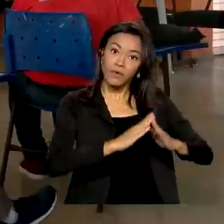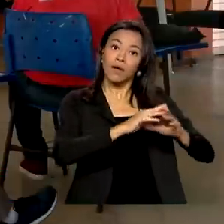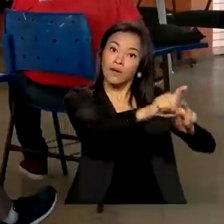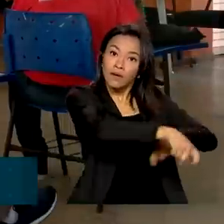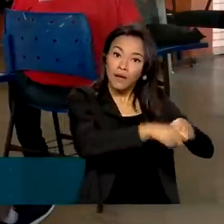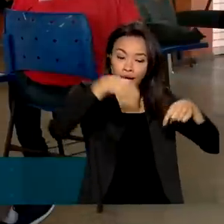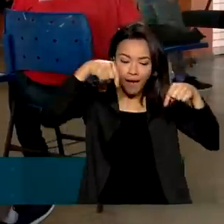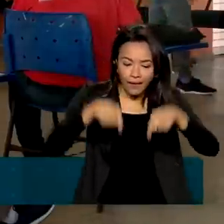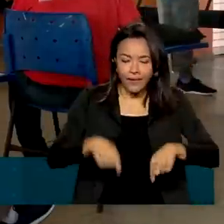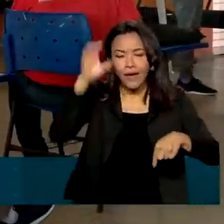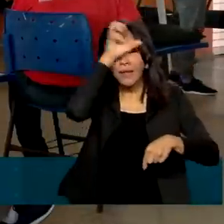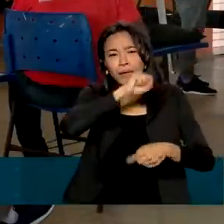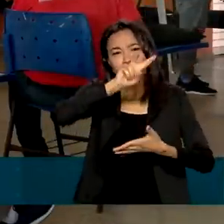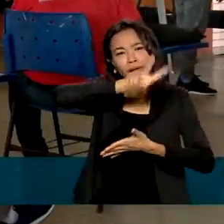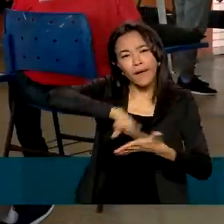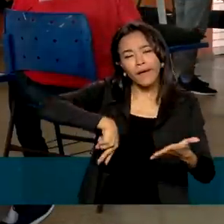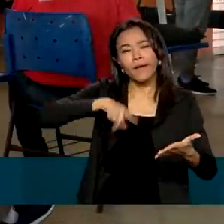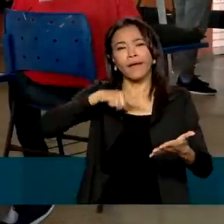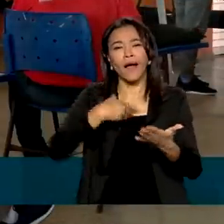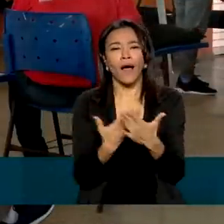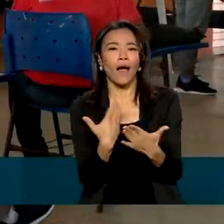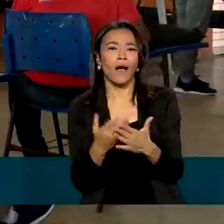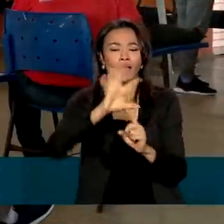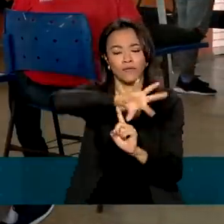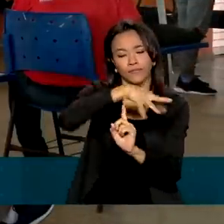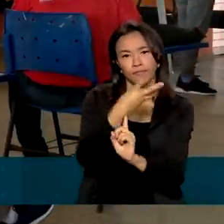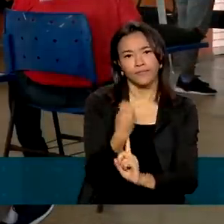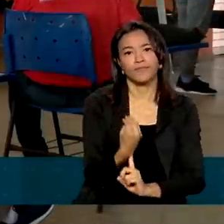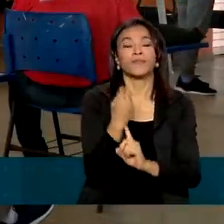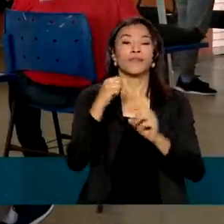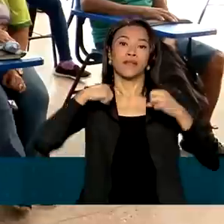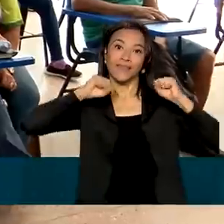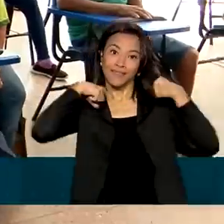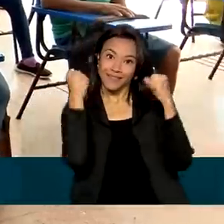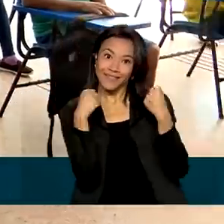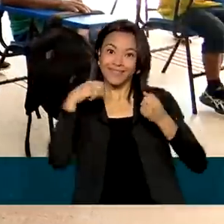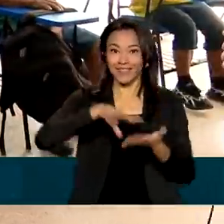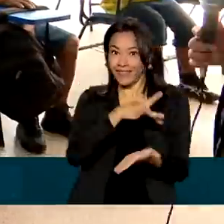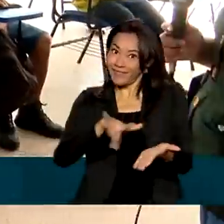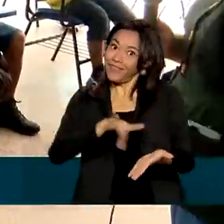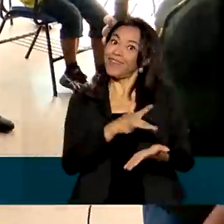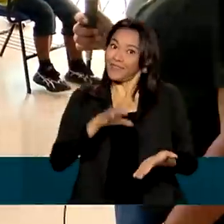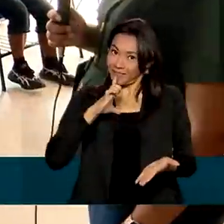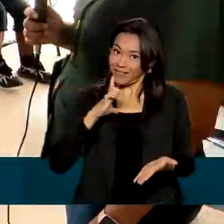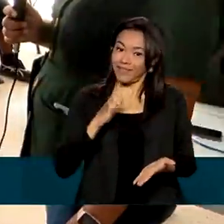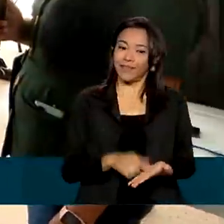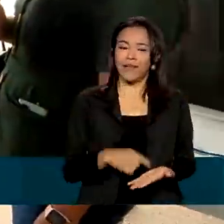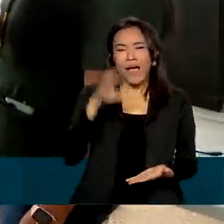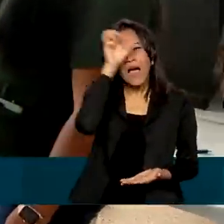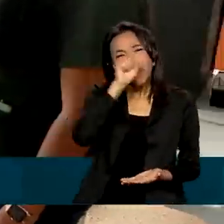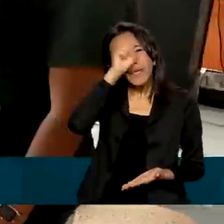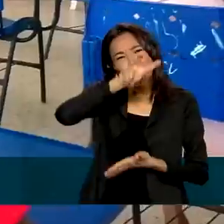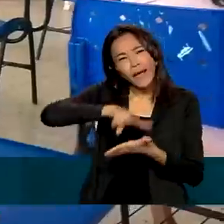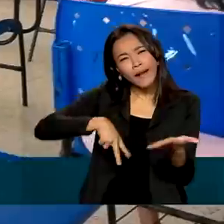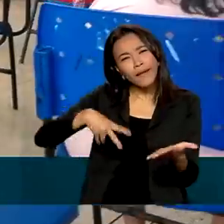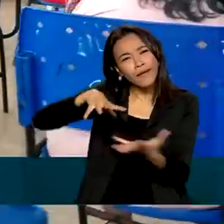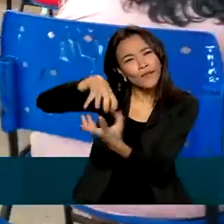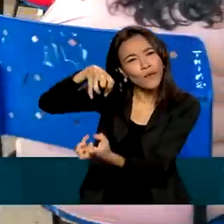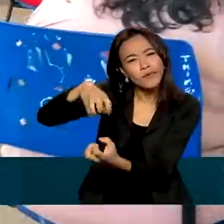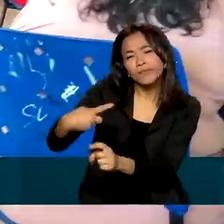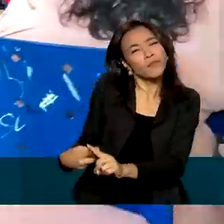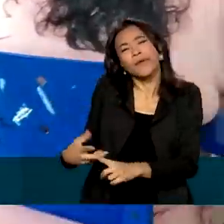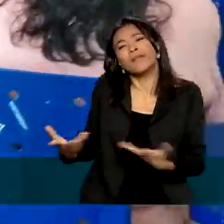a ler, tem aulas de artesanato, de educação física e até de dança. Aprender a ler na terceira idade, por que não?